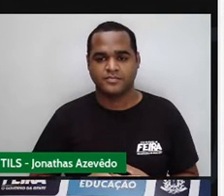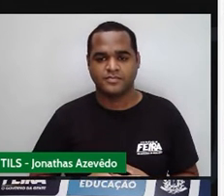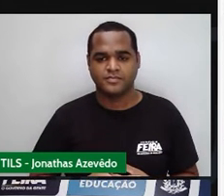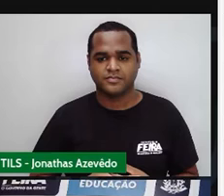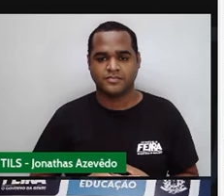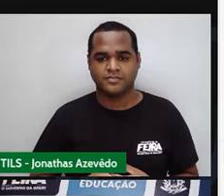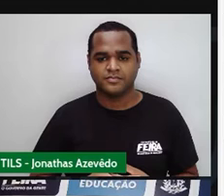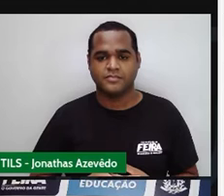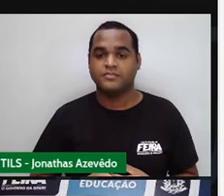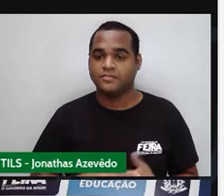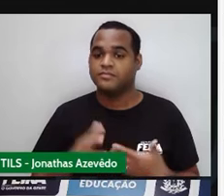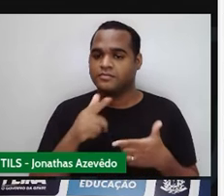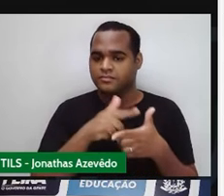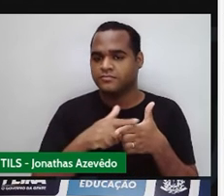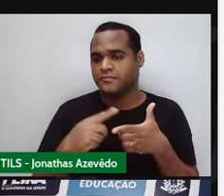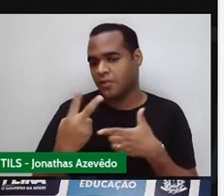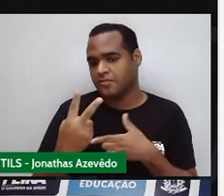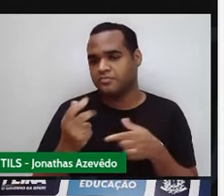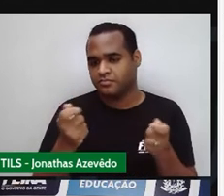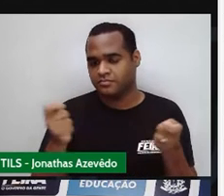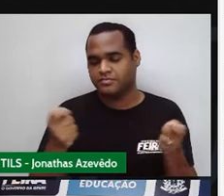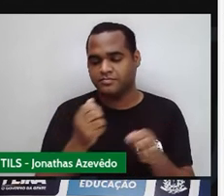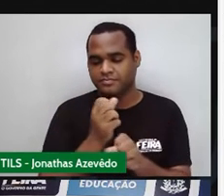Isso aí dividido por 2.